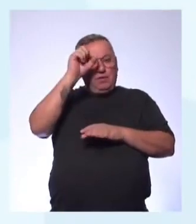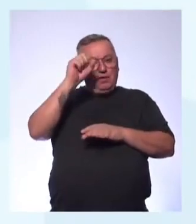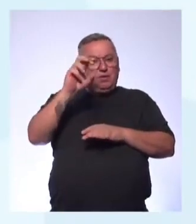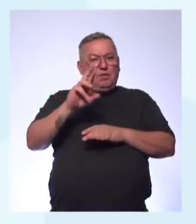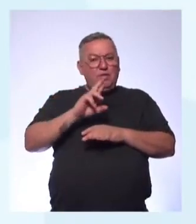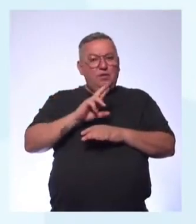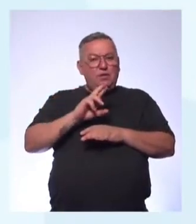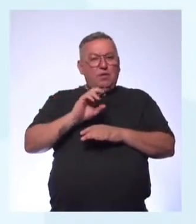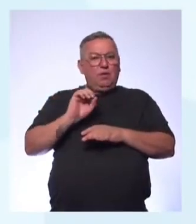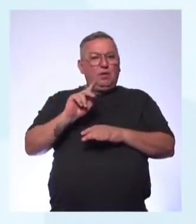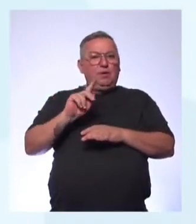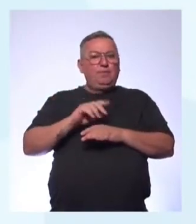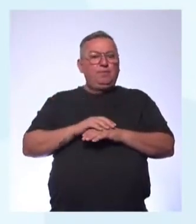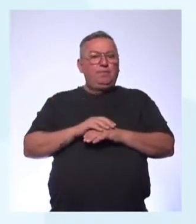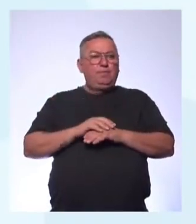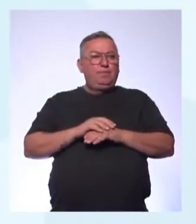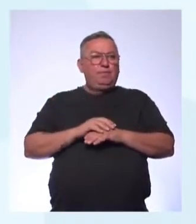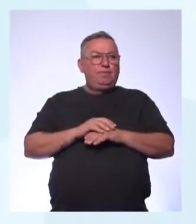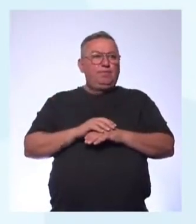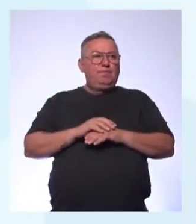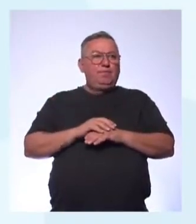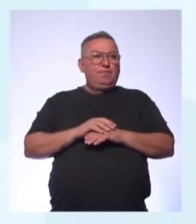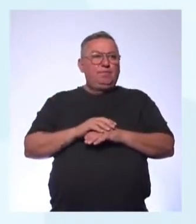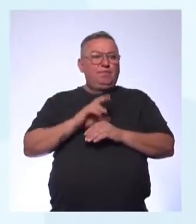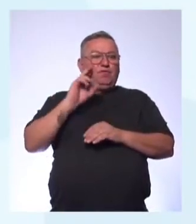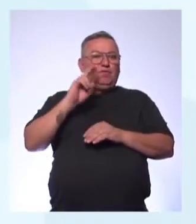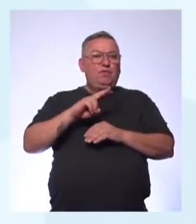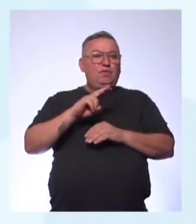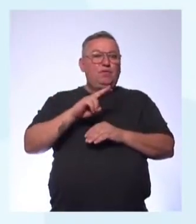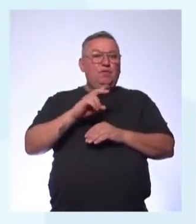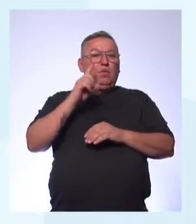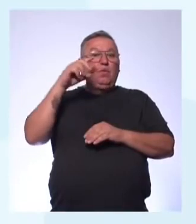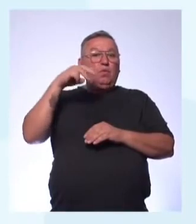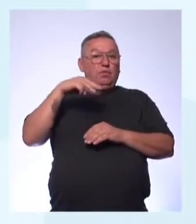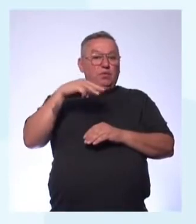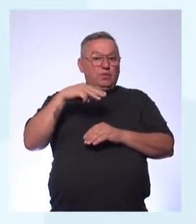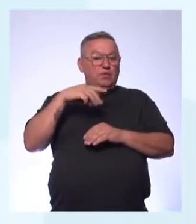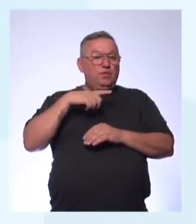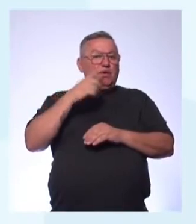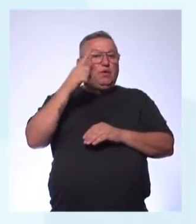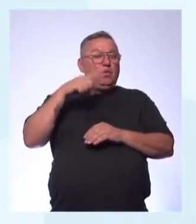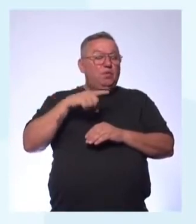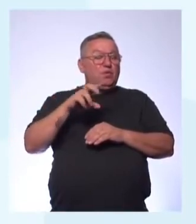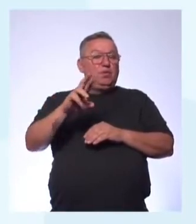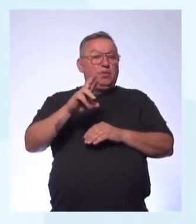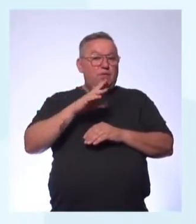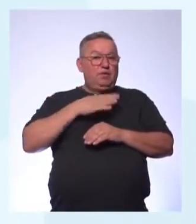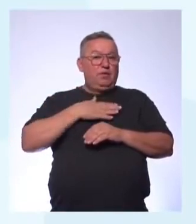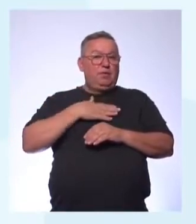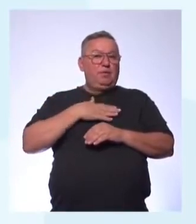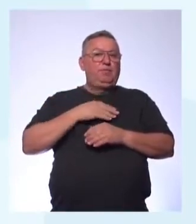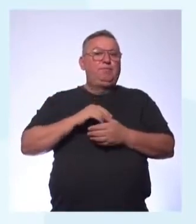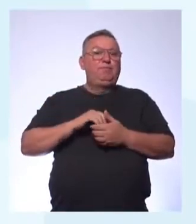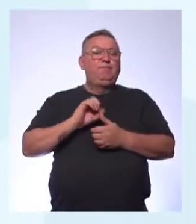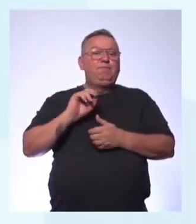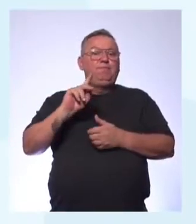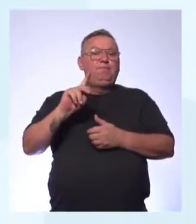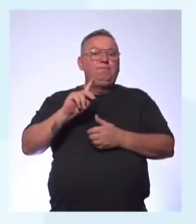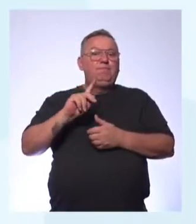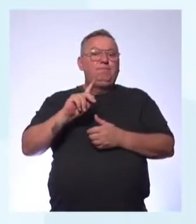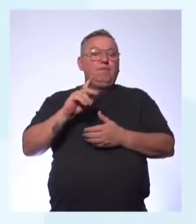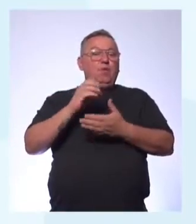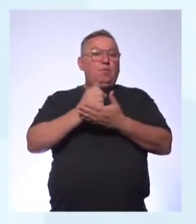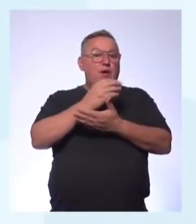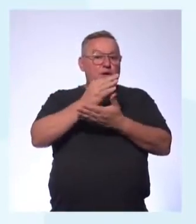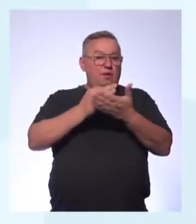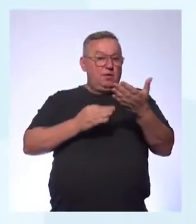responder Tá certo? Ok? See you later Eu te vejo daqui a um minuto Você vai ter um minuto para dar a resposta completa Ok? Pega